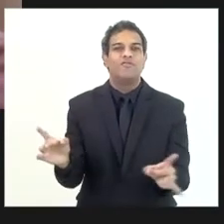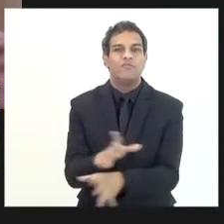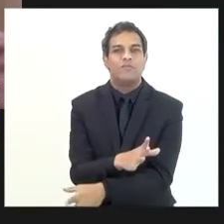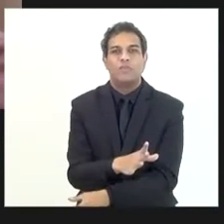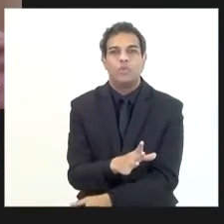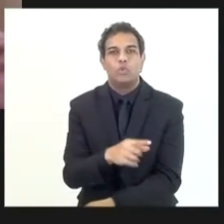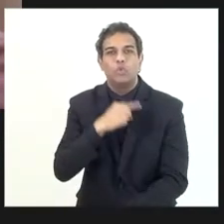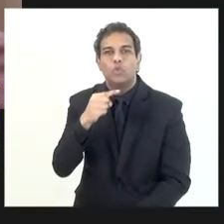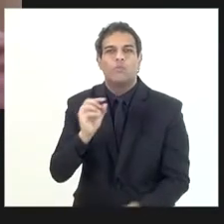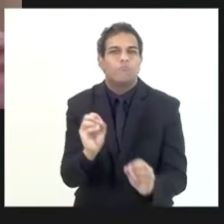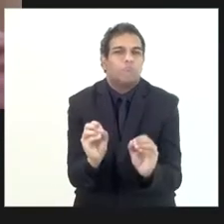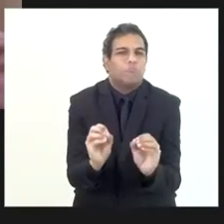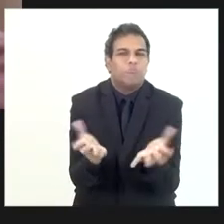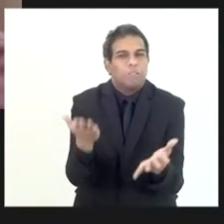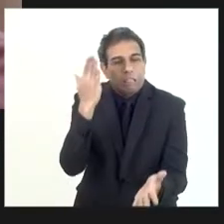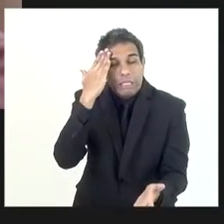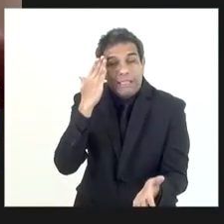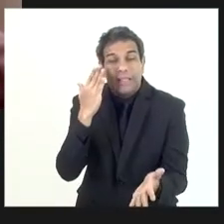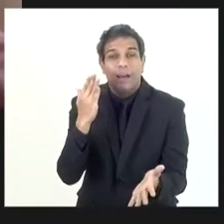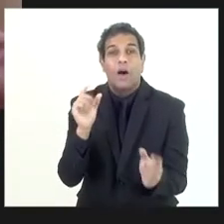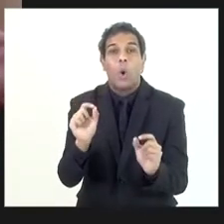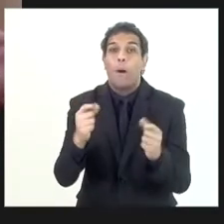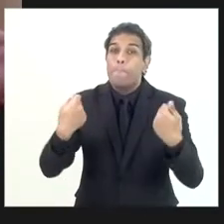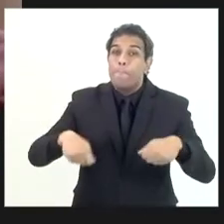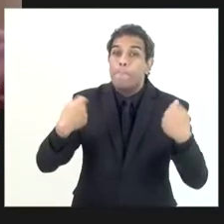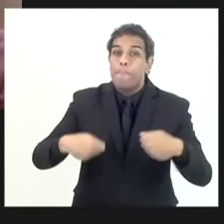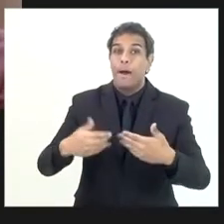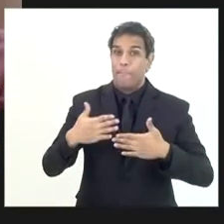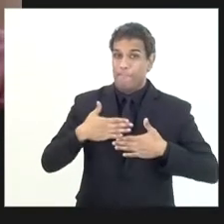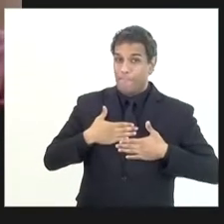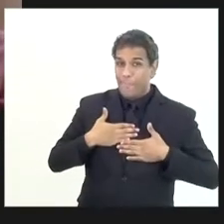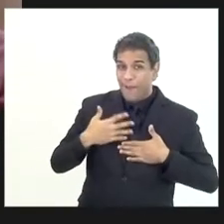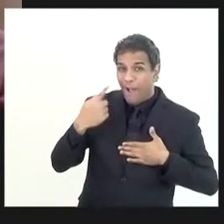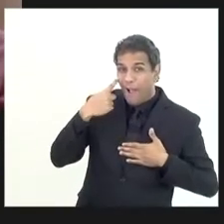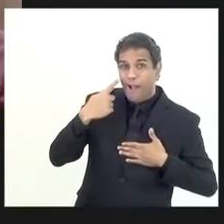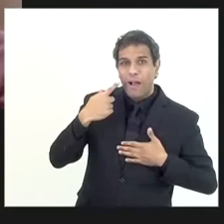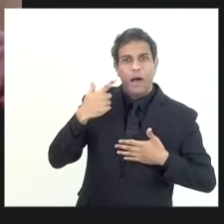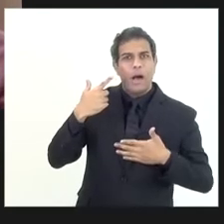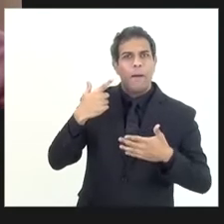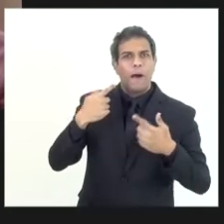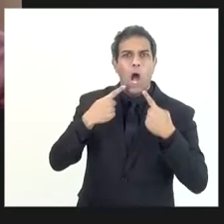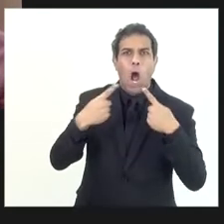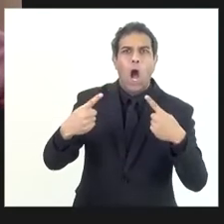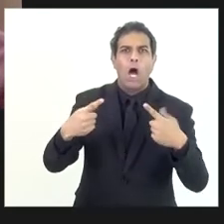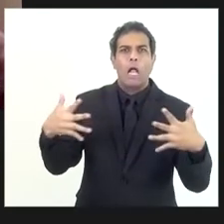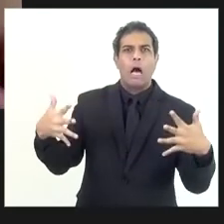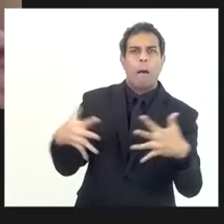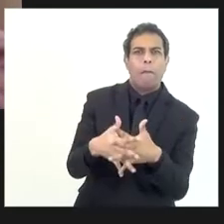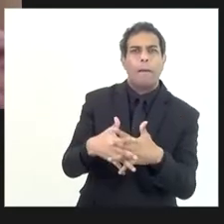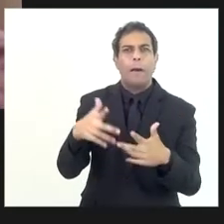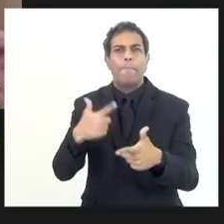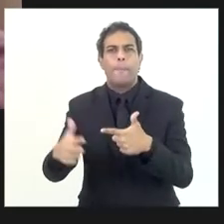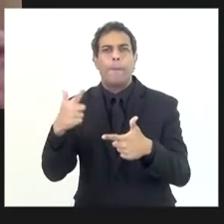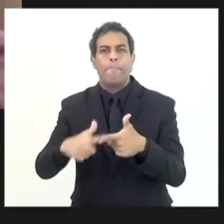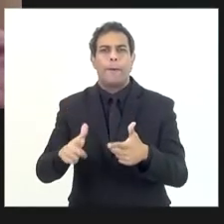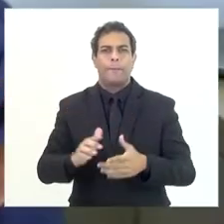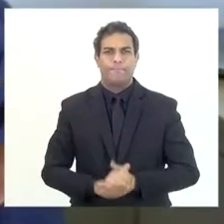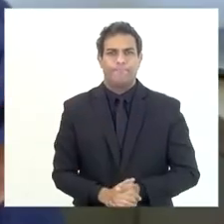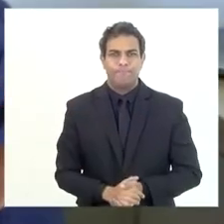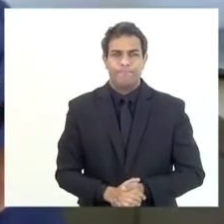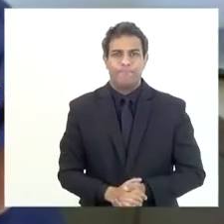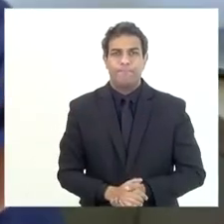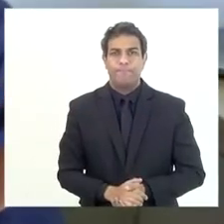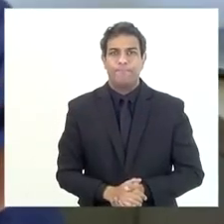tem dúvida que tem, mas seria necessário para que não tivesse essa polêmica, deixa passar aqui o cordão